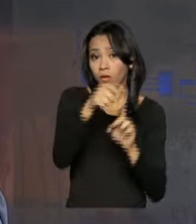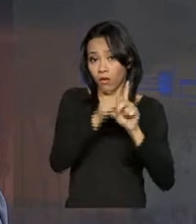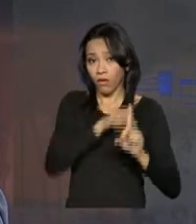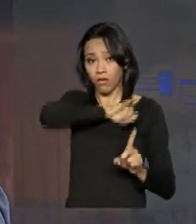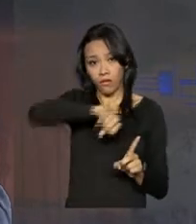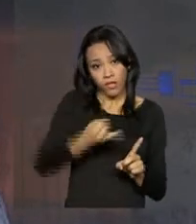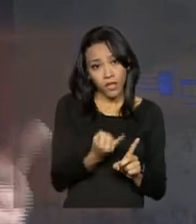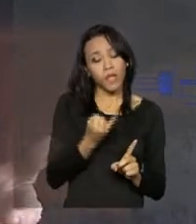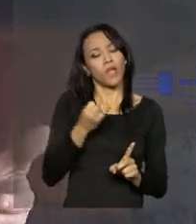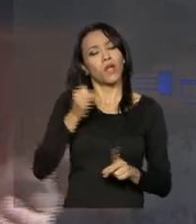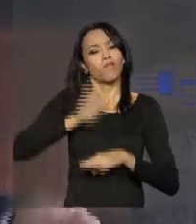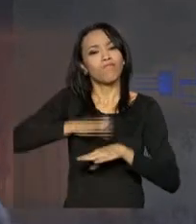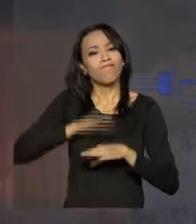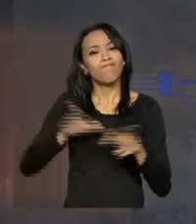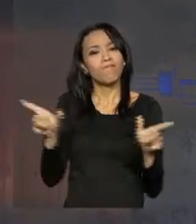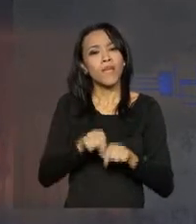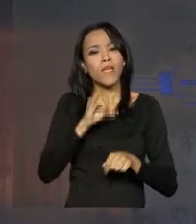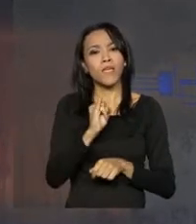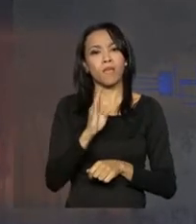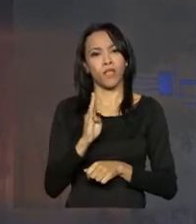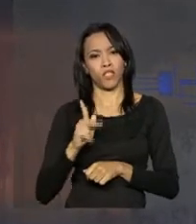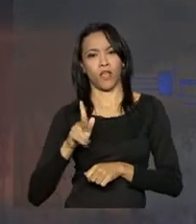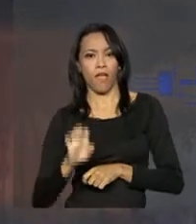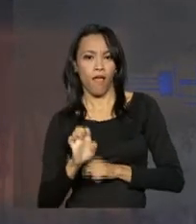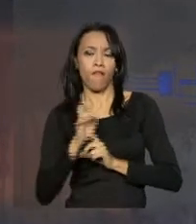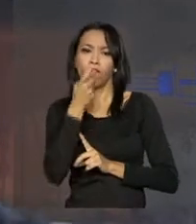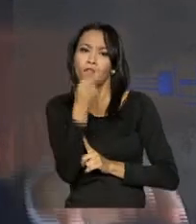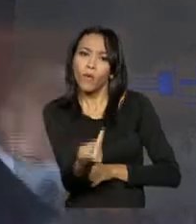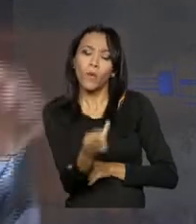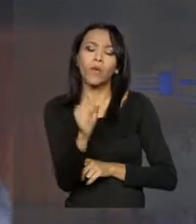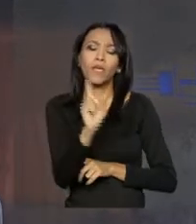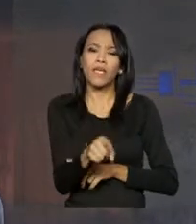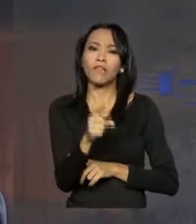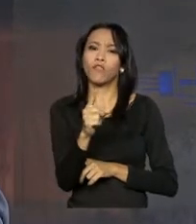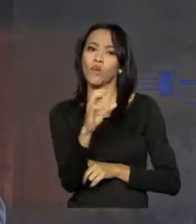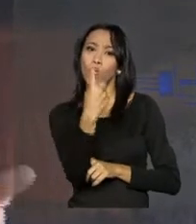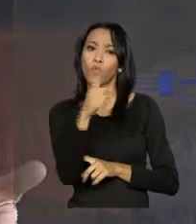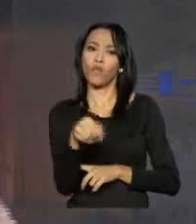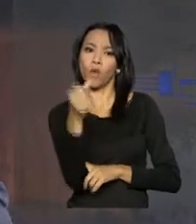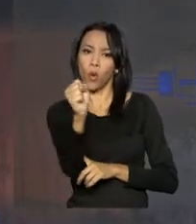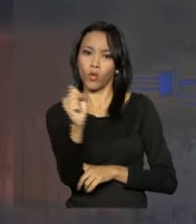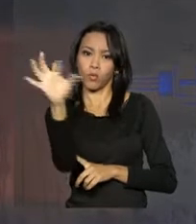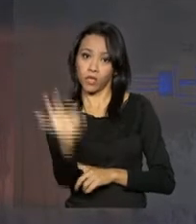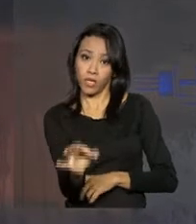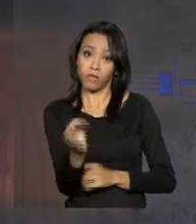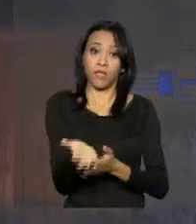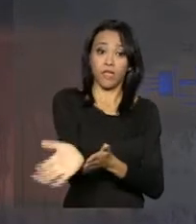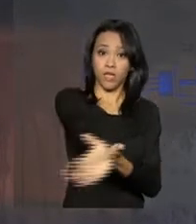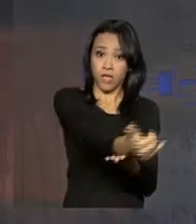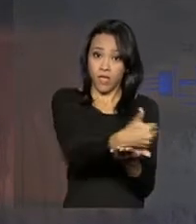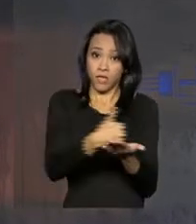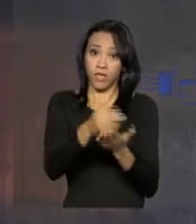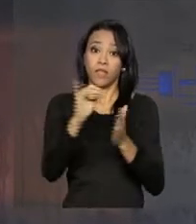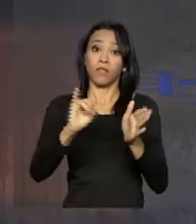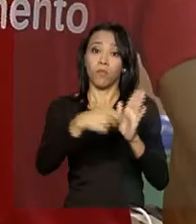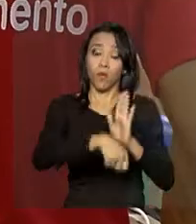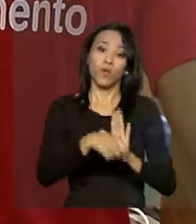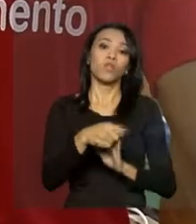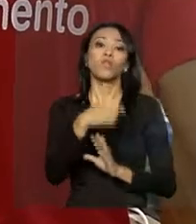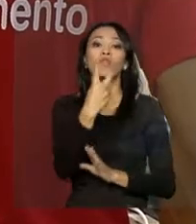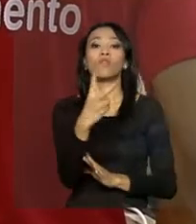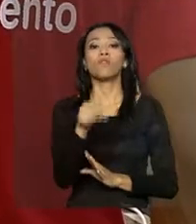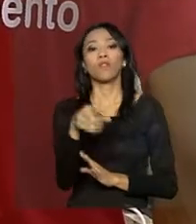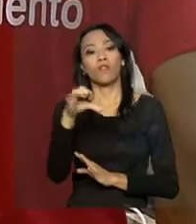quesito, segundo o IBGE, a ampliação nas vendas ficou em 1,8% e na receita em 2,9%.